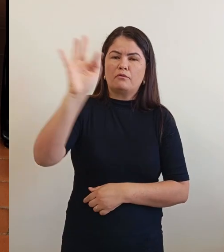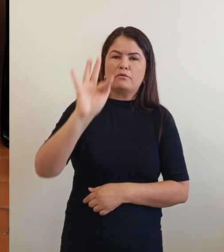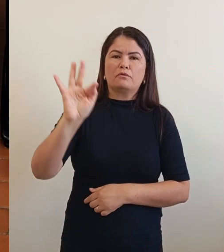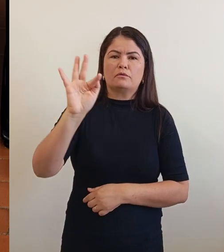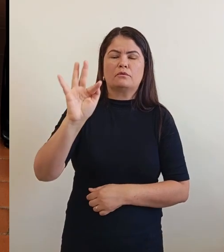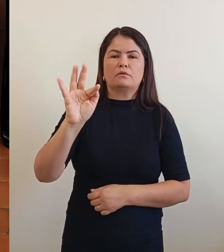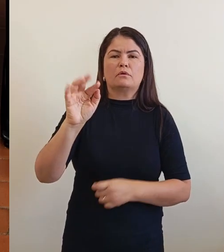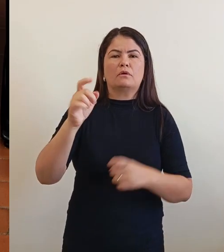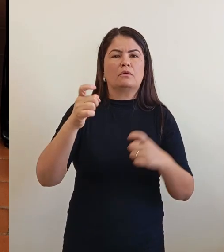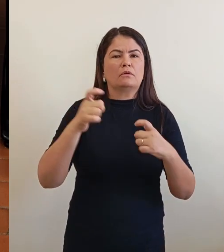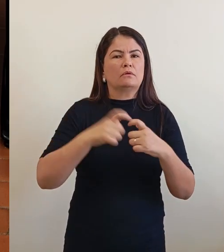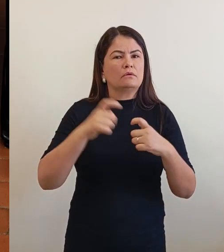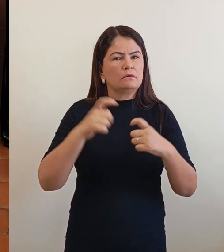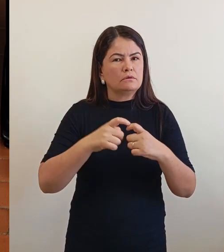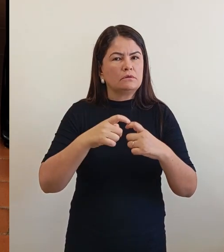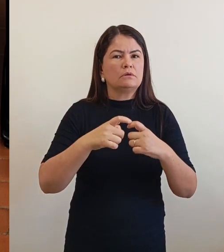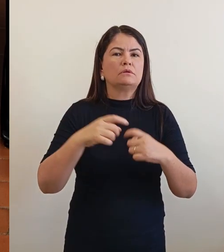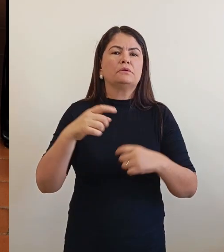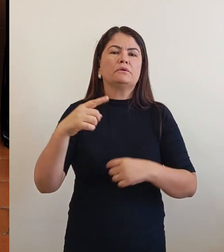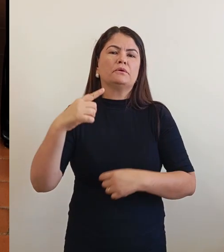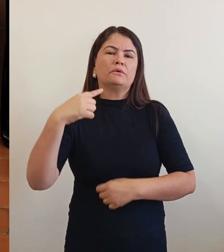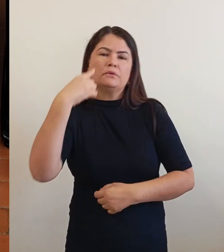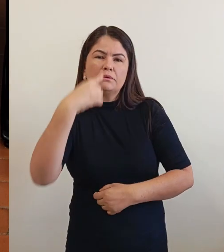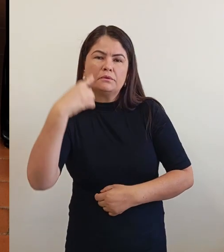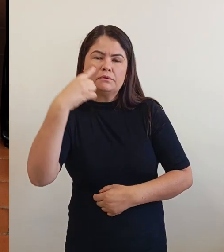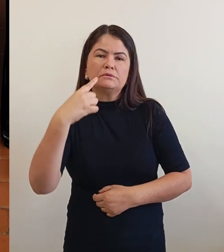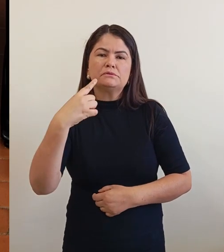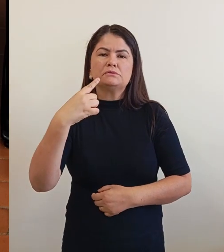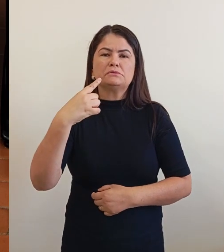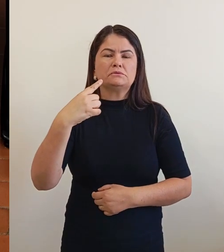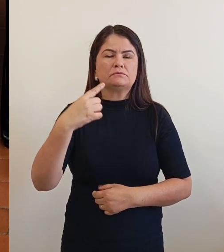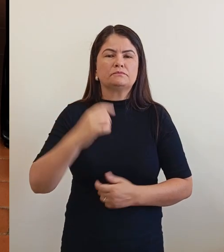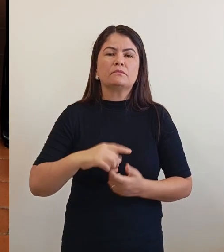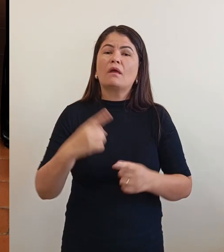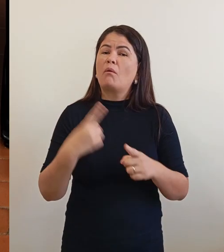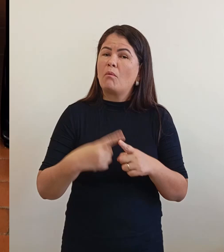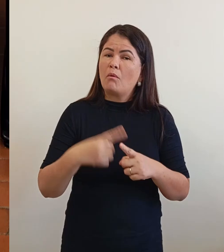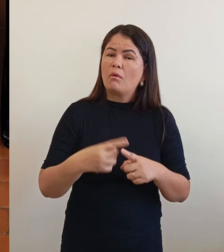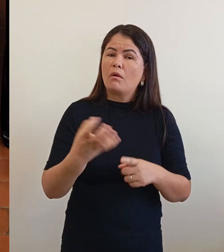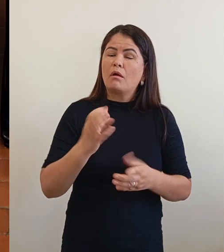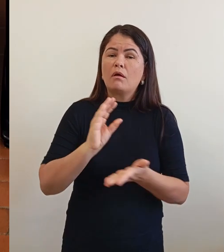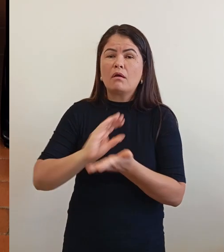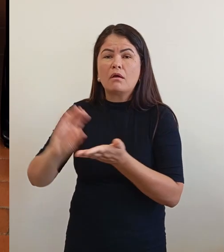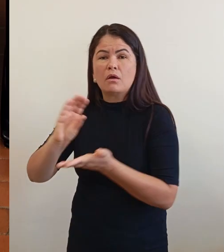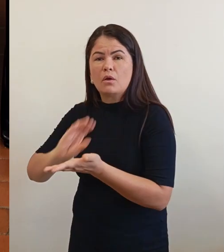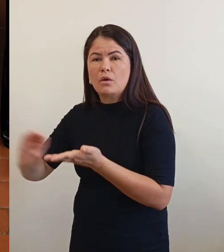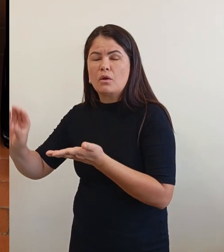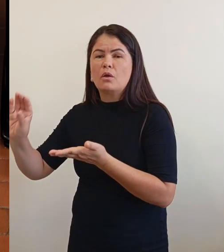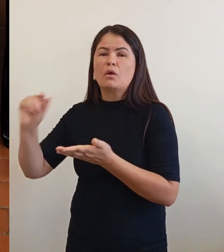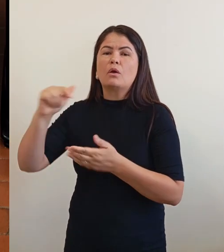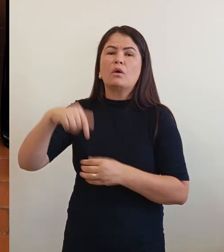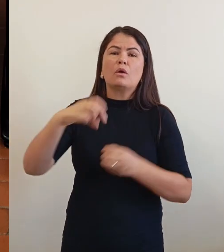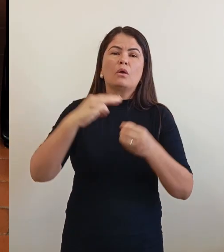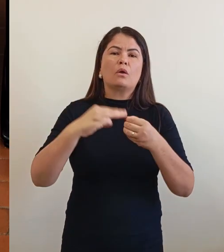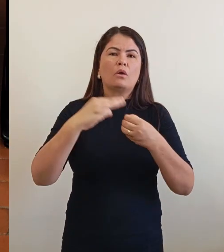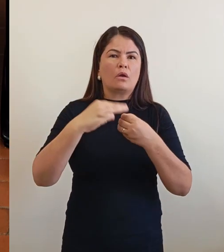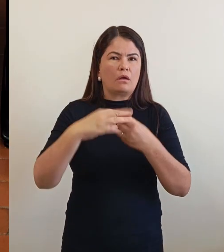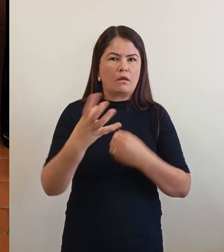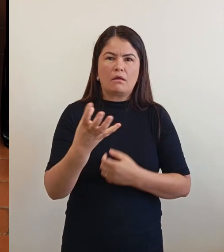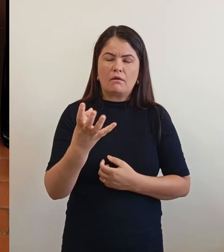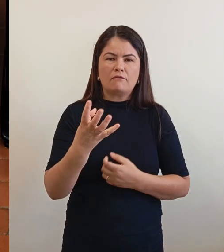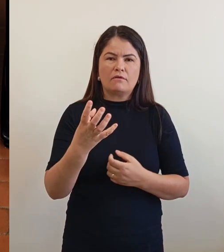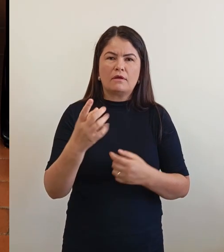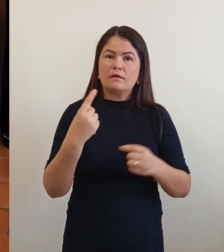e por aí vai. Por quê? A gente quer investir aqui no nosso município. Nós queremos ver a cidade nossa brilhando,